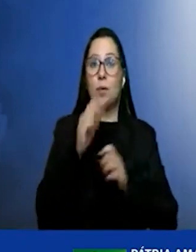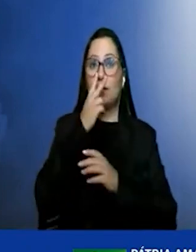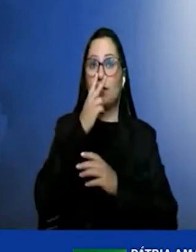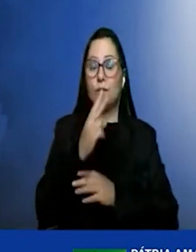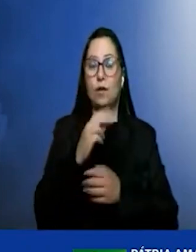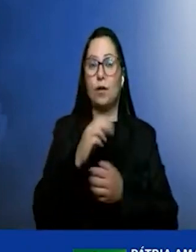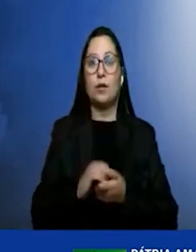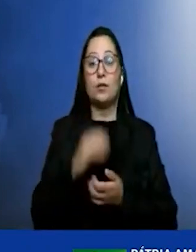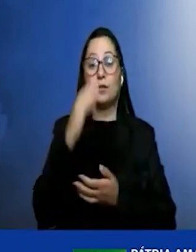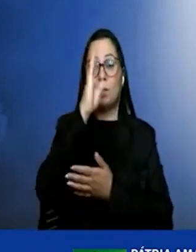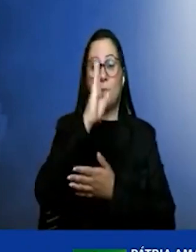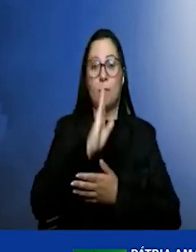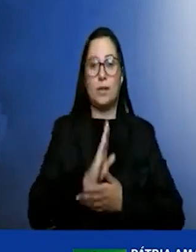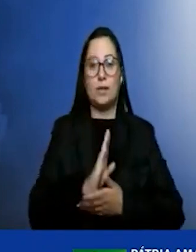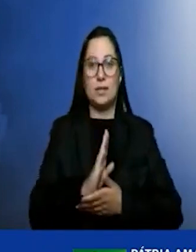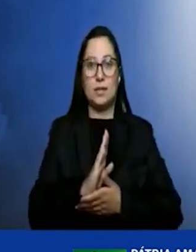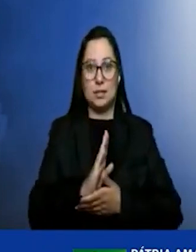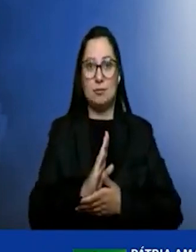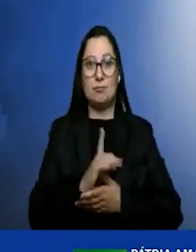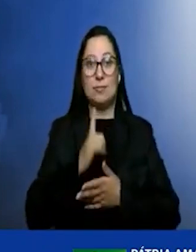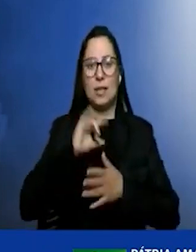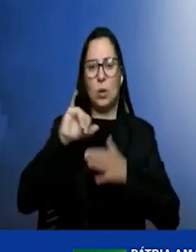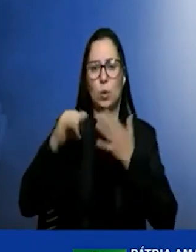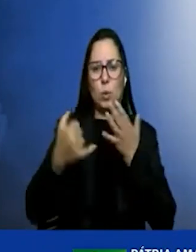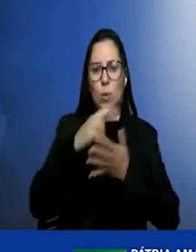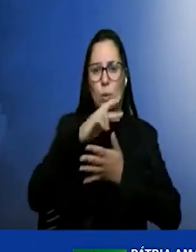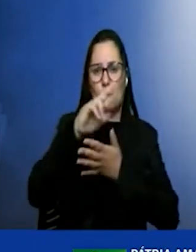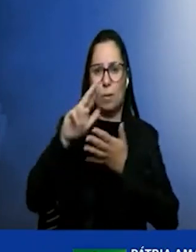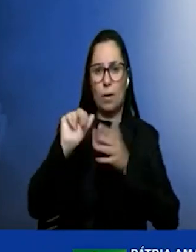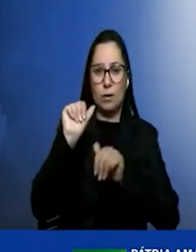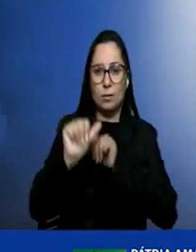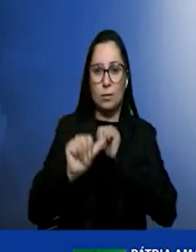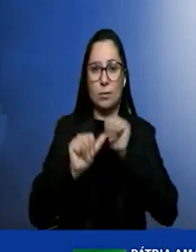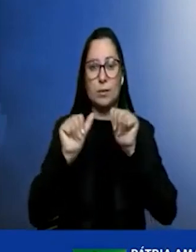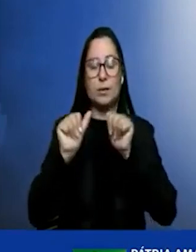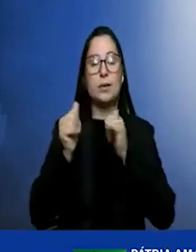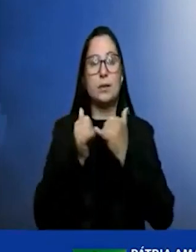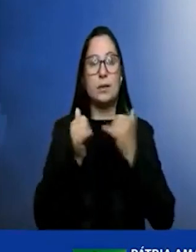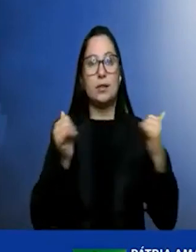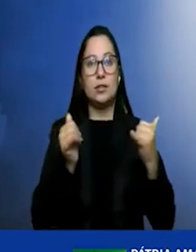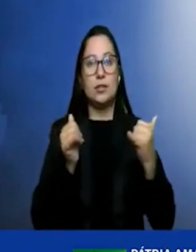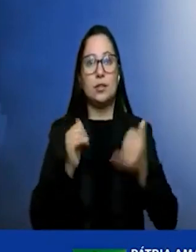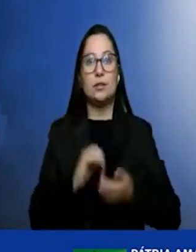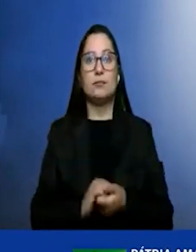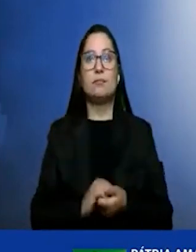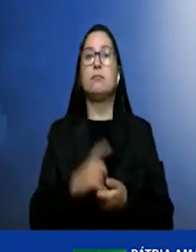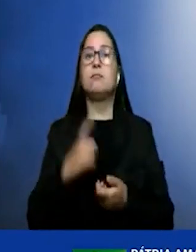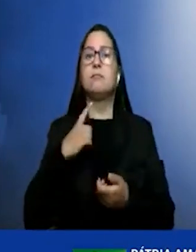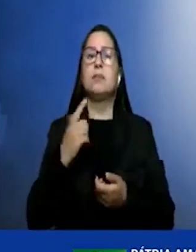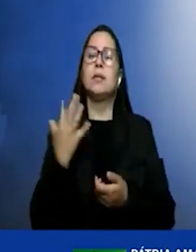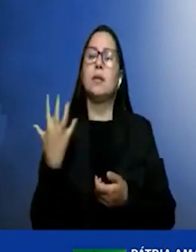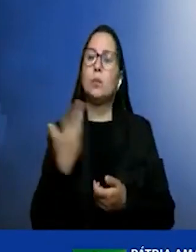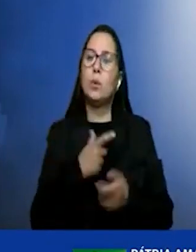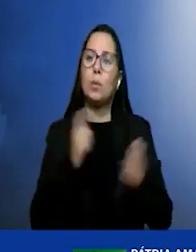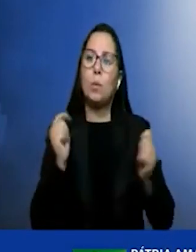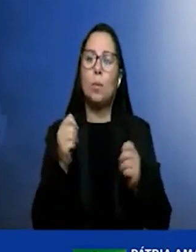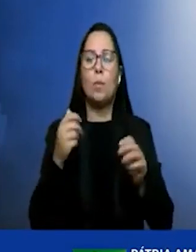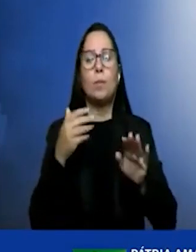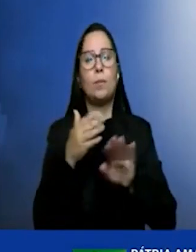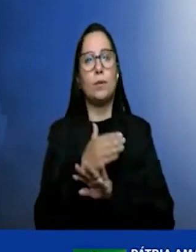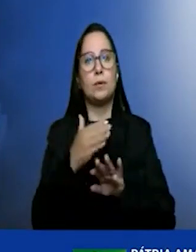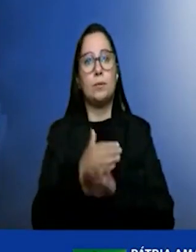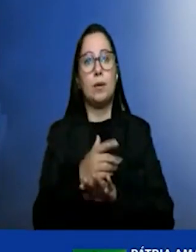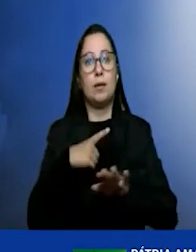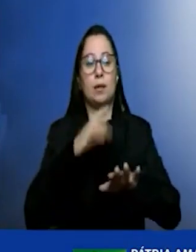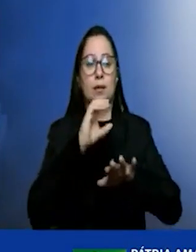Brasil nessa janela de oportunidade da transição energética existe espaço para todos espaço para o Ceará por